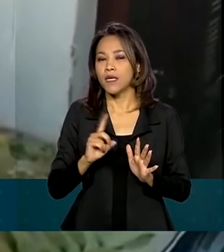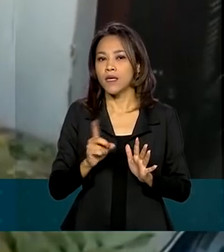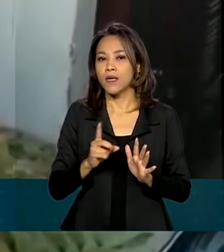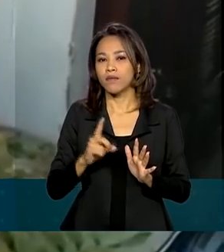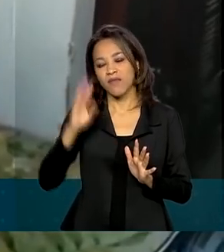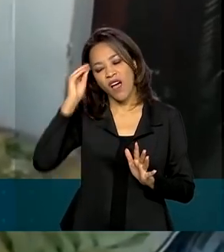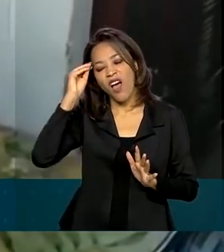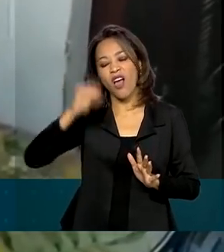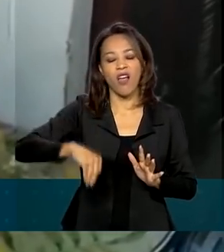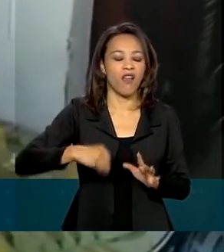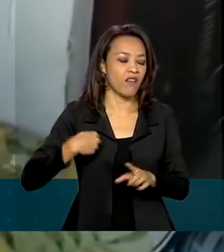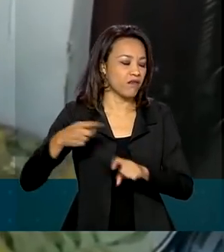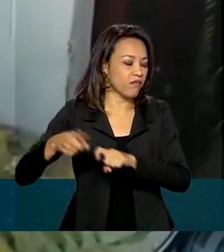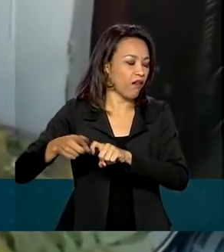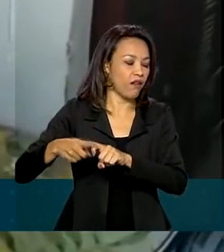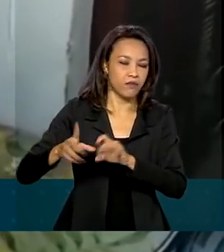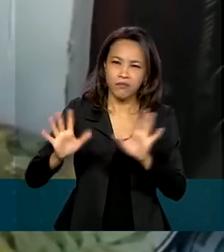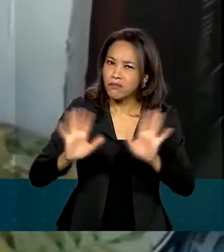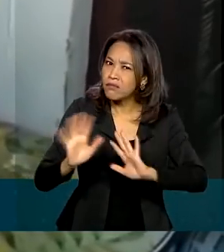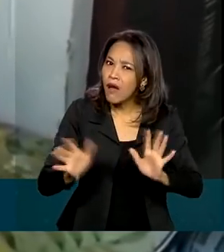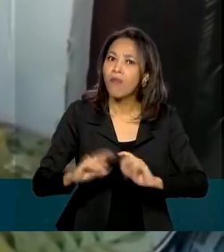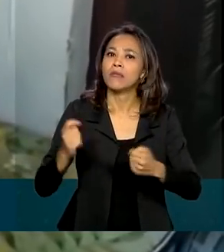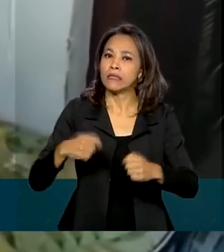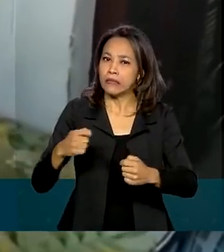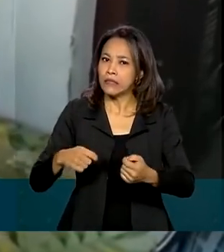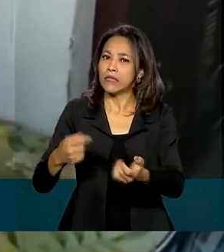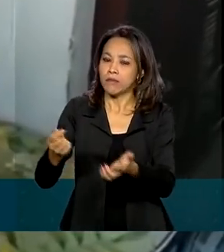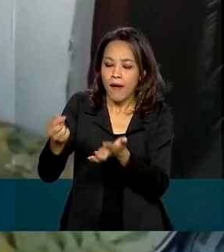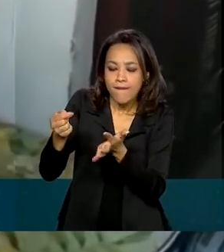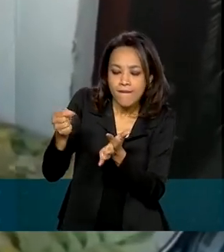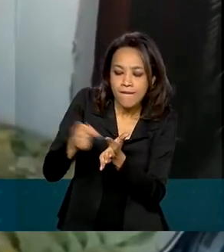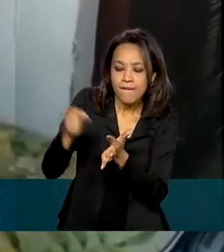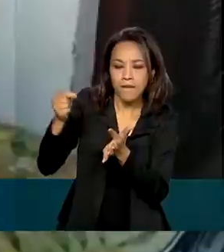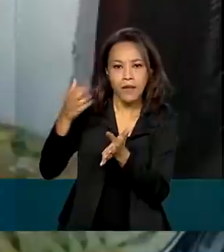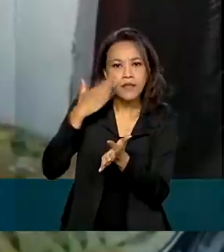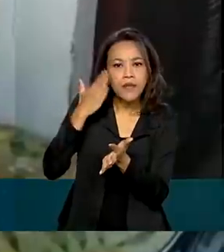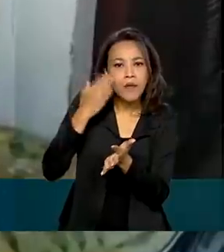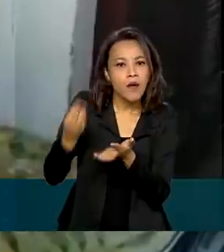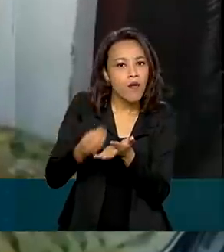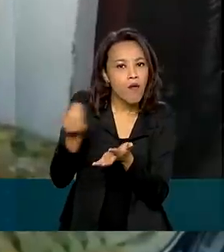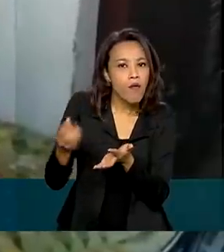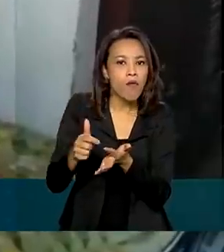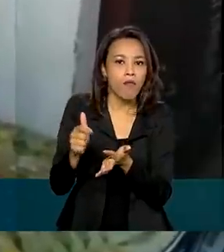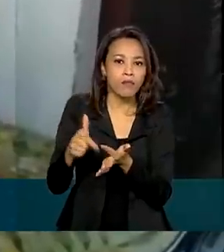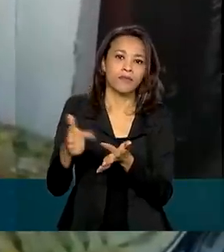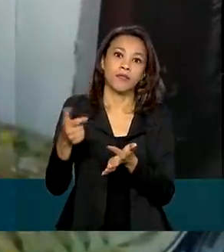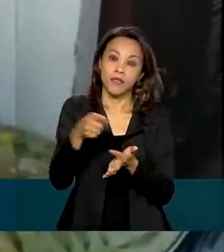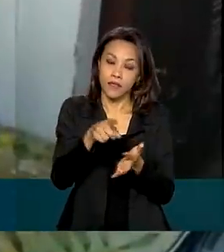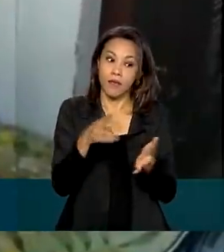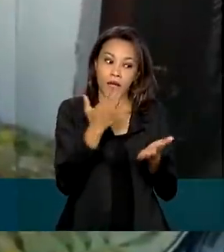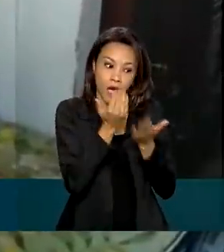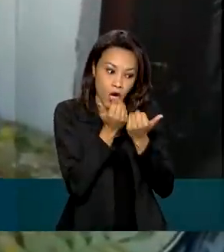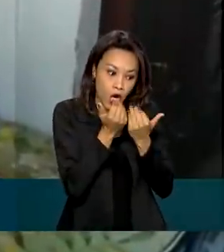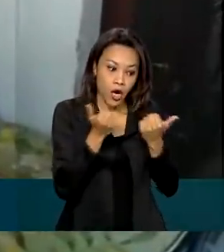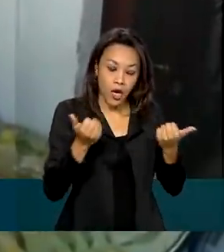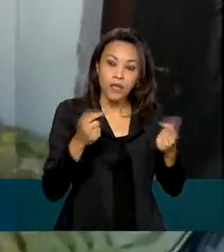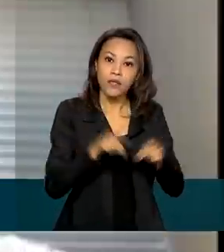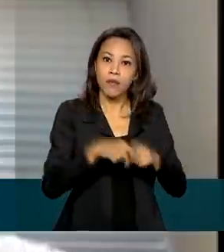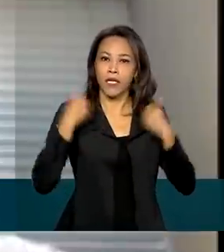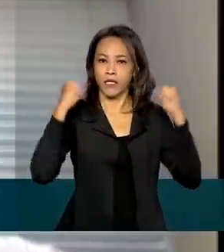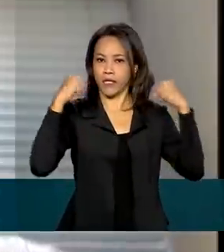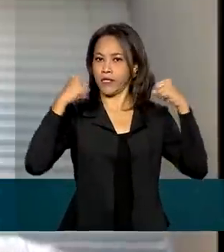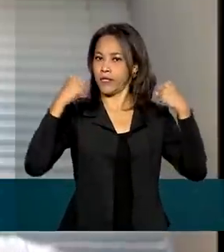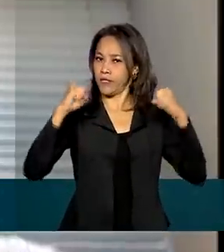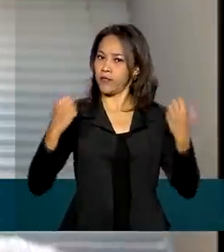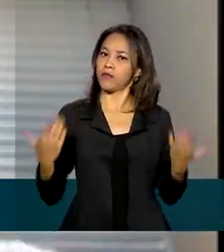ir ao médico para medir a glicemia e procurar se alimentar, fazer exercício.